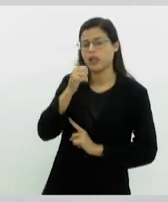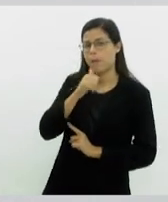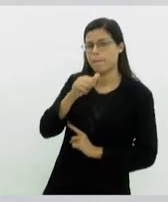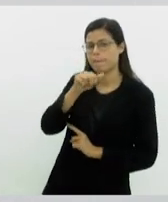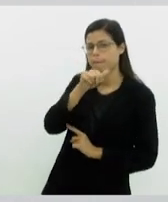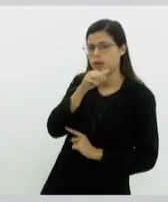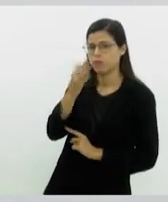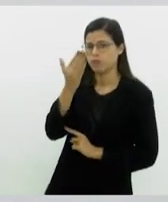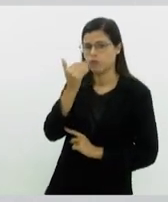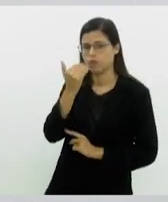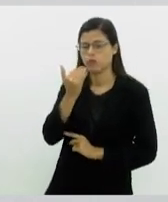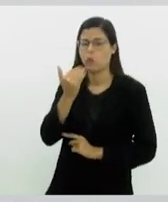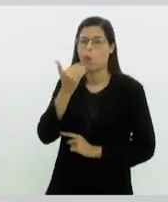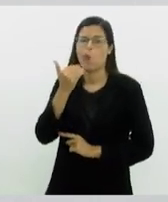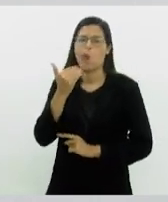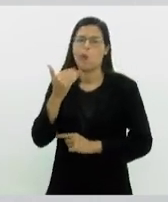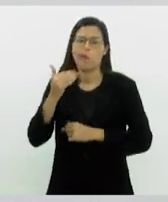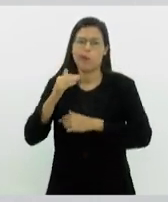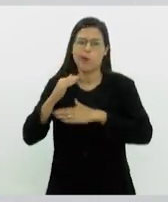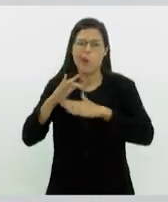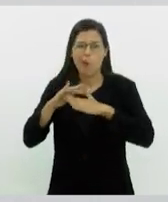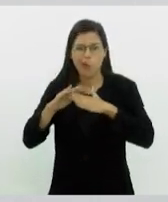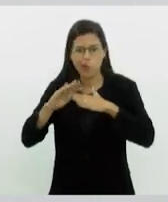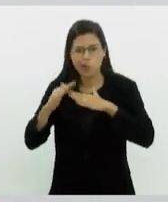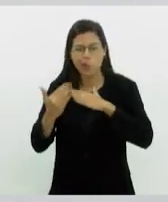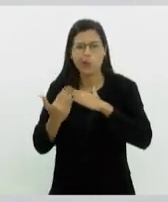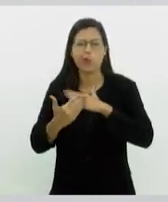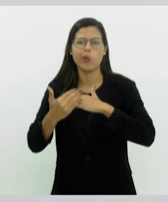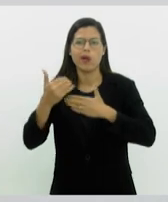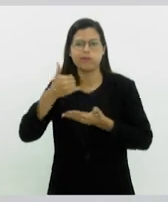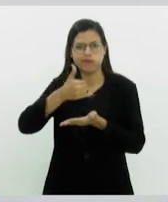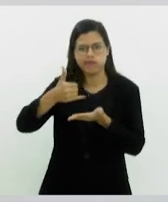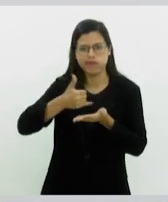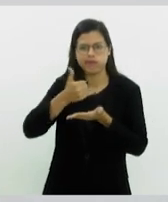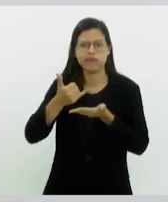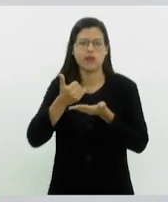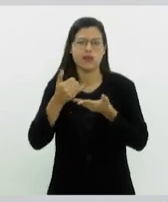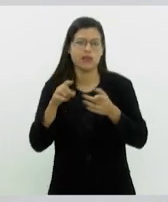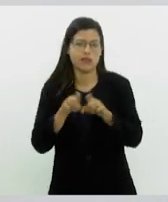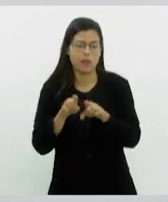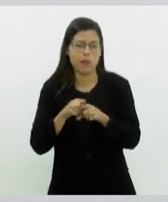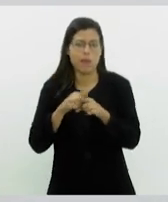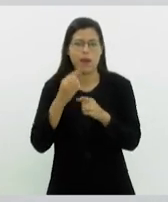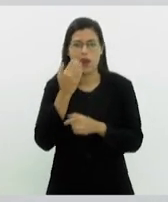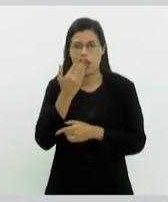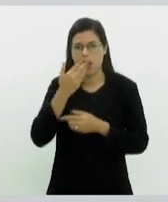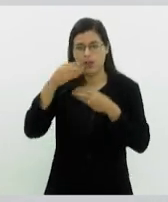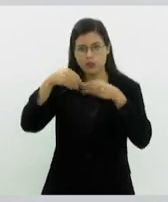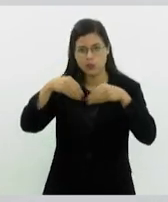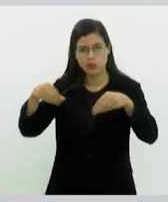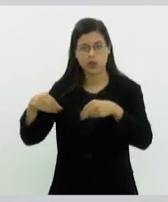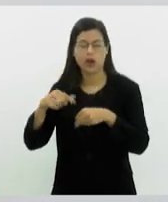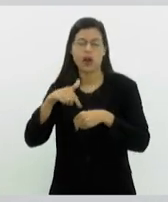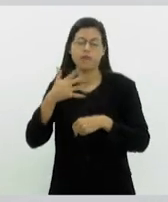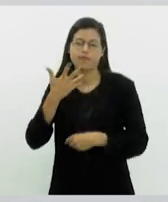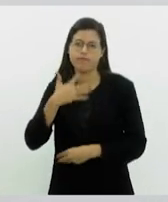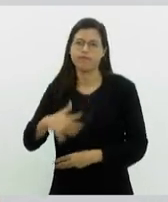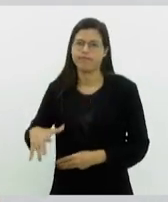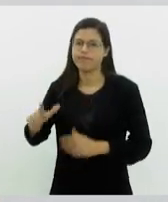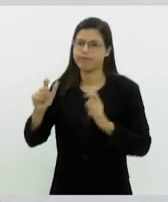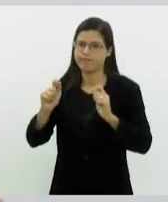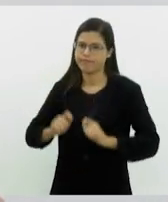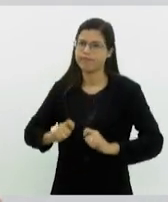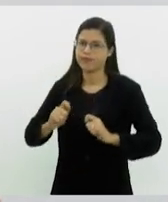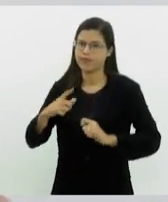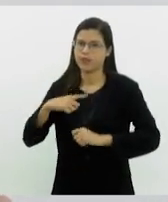alimentos ricos em gorduras e açúcares, essa criança tem uma chance maior de desenvolver a obesidade infantil.